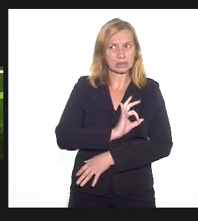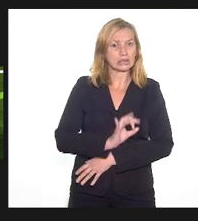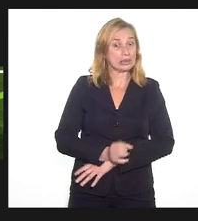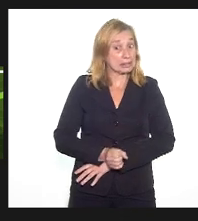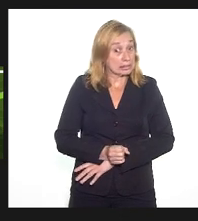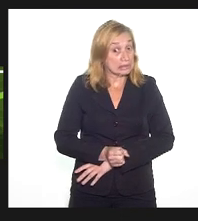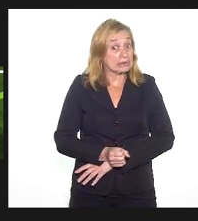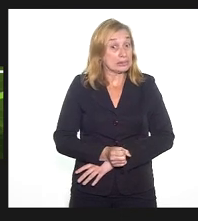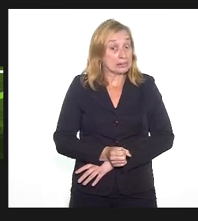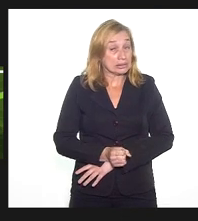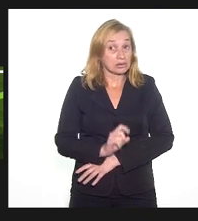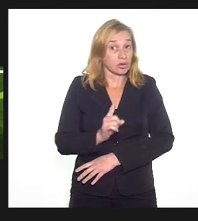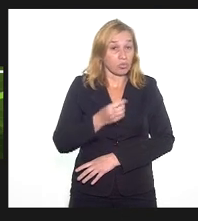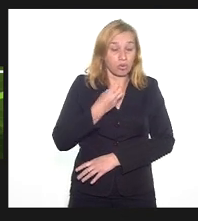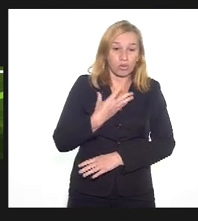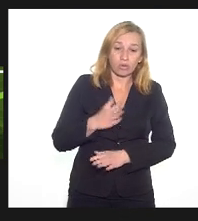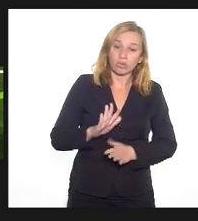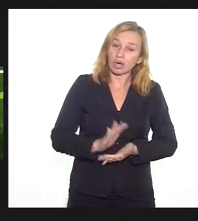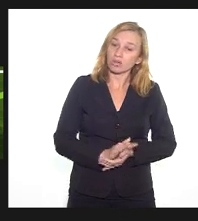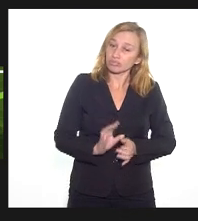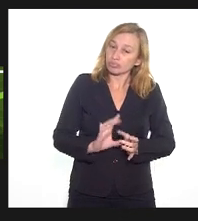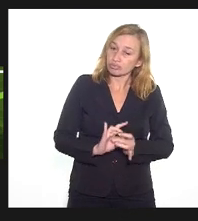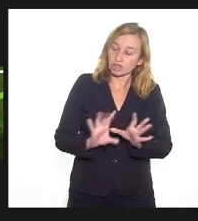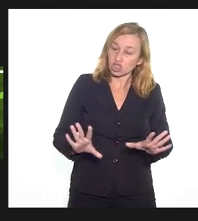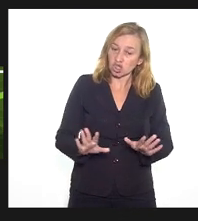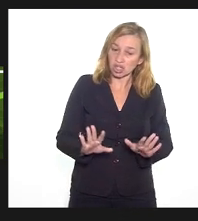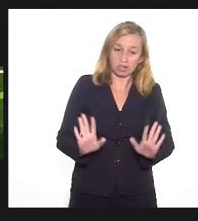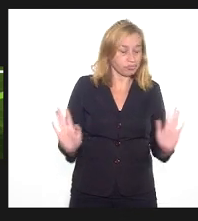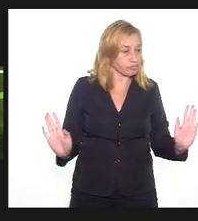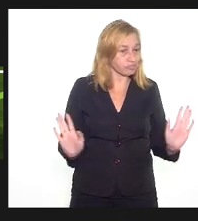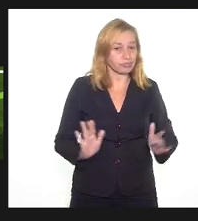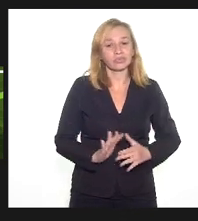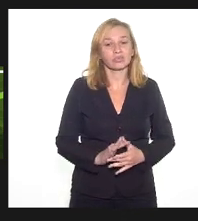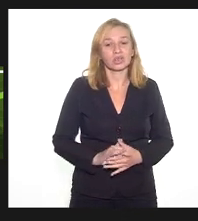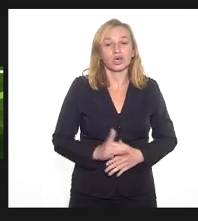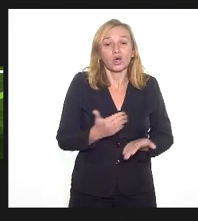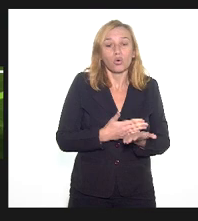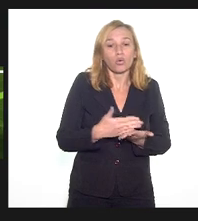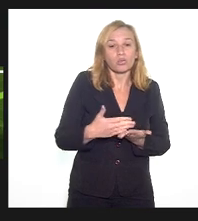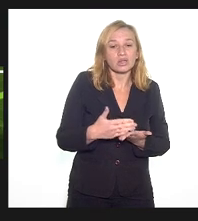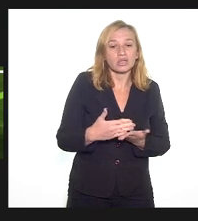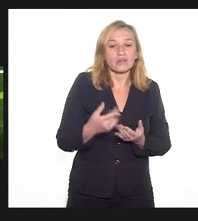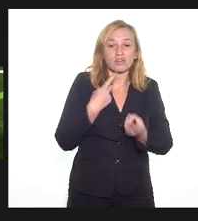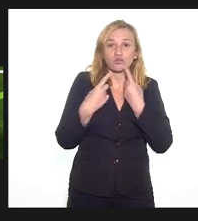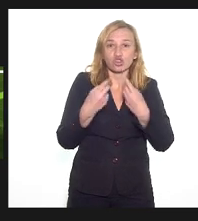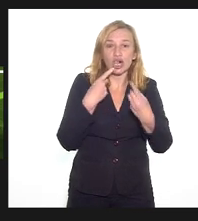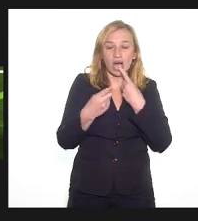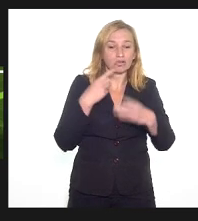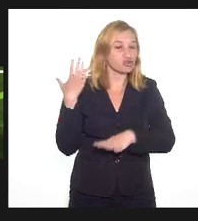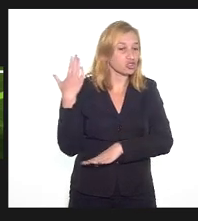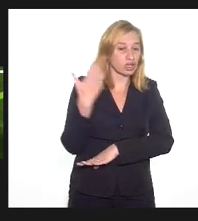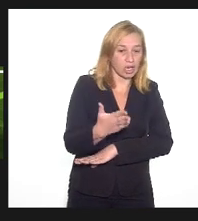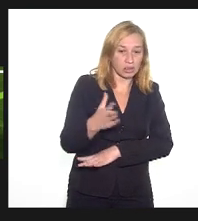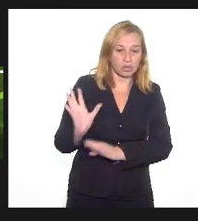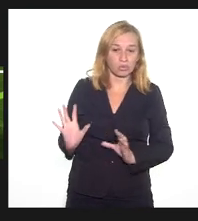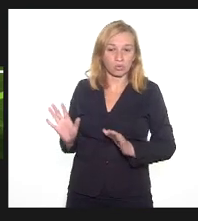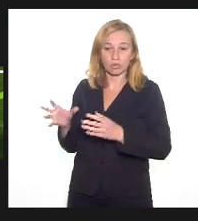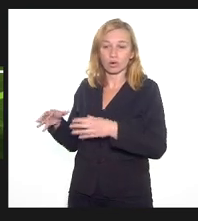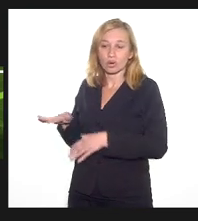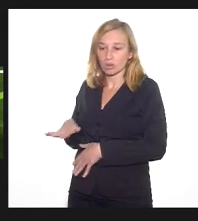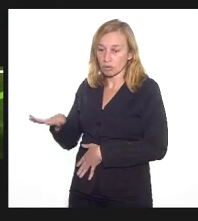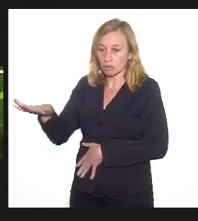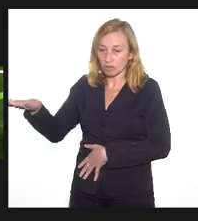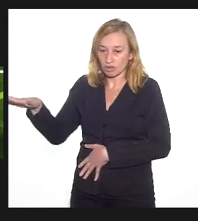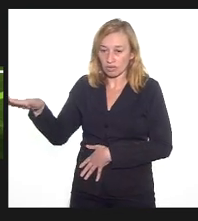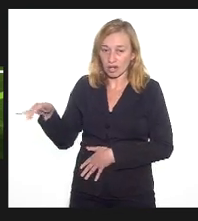Isso me deixou muito desconfortável. E aí eu larguei de mão todo esse processo e comecei a fazer o diálogo direto com a comunidade para poder a